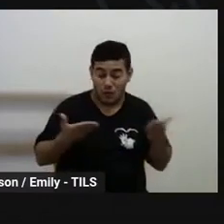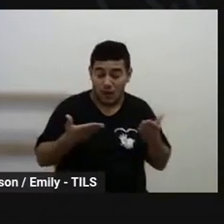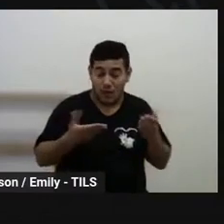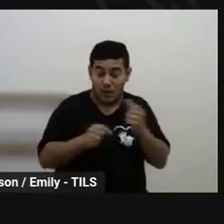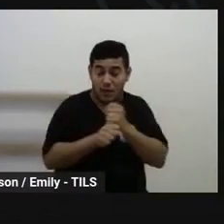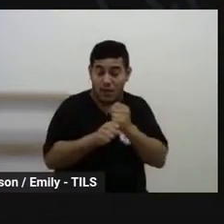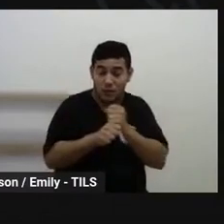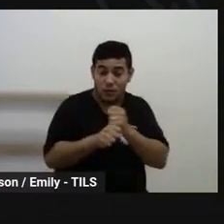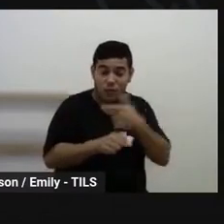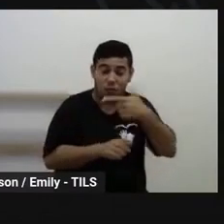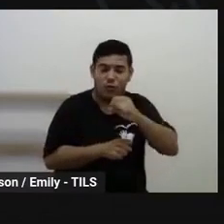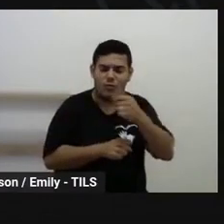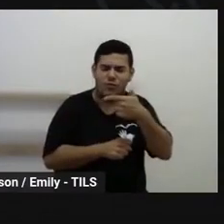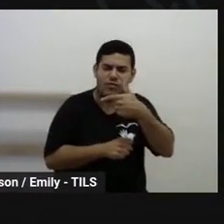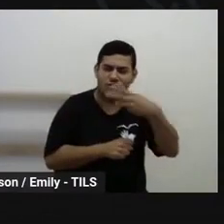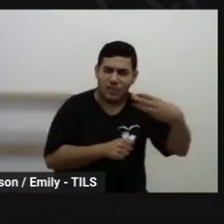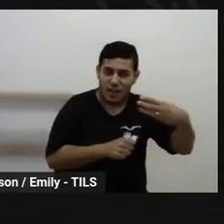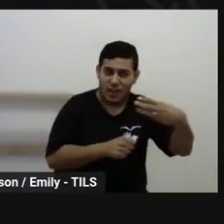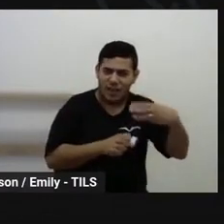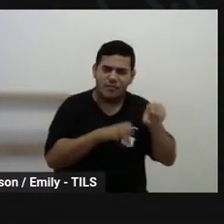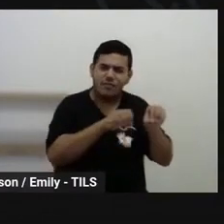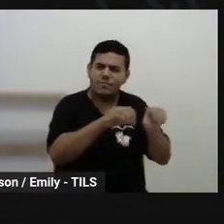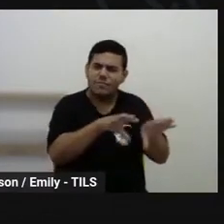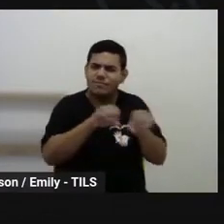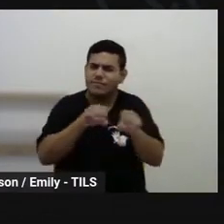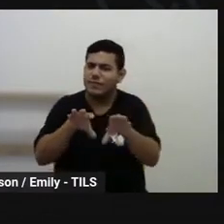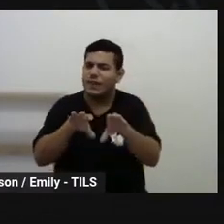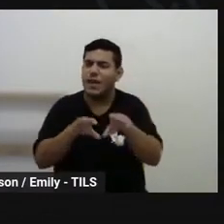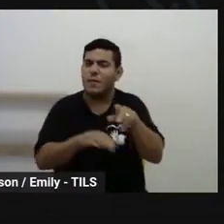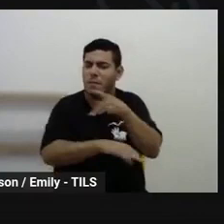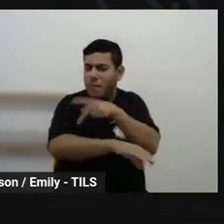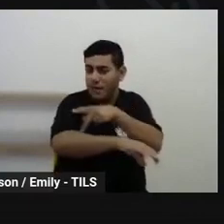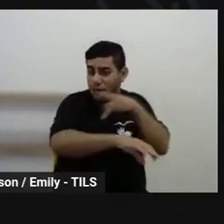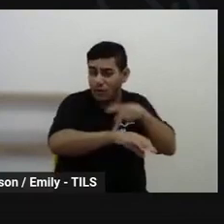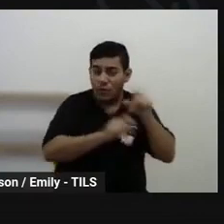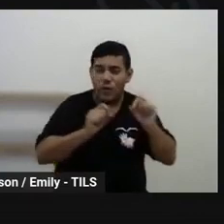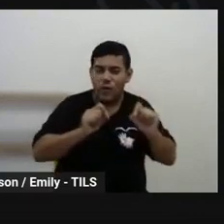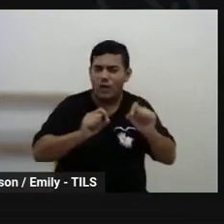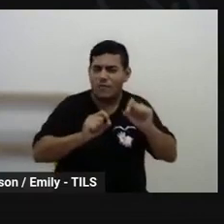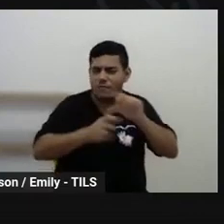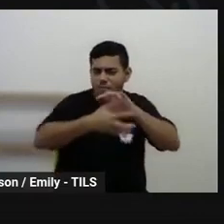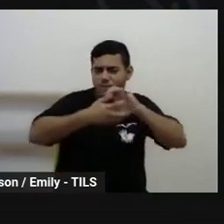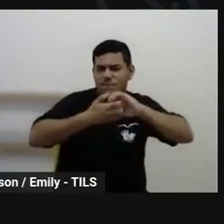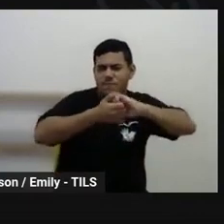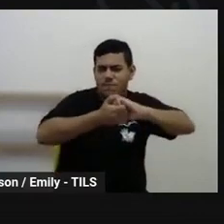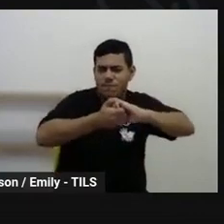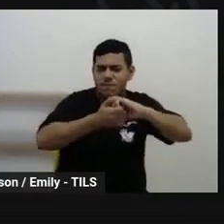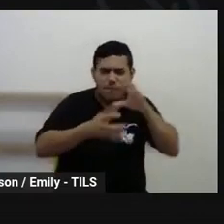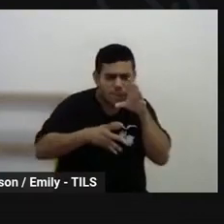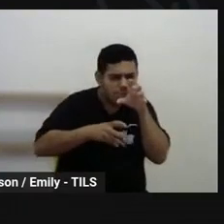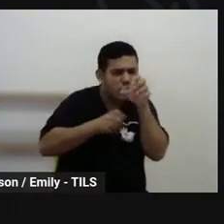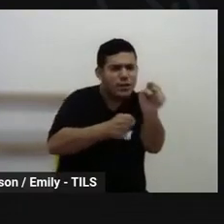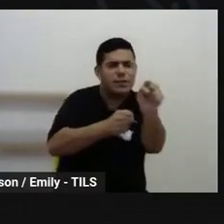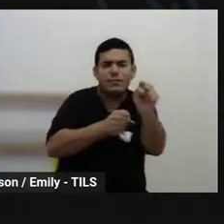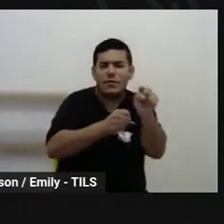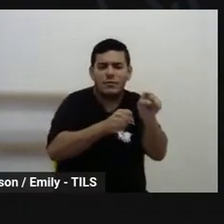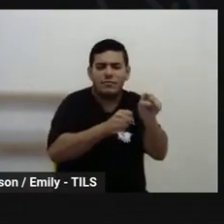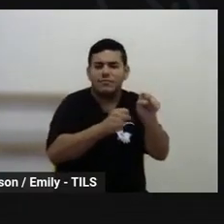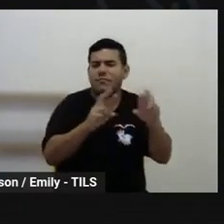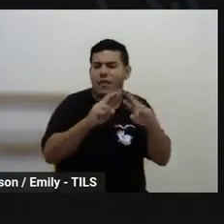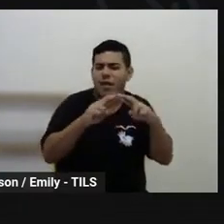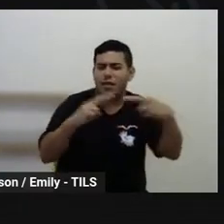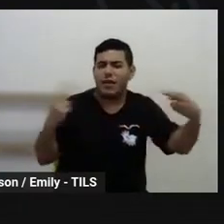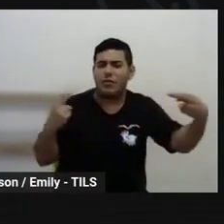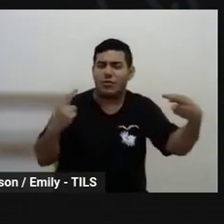como tema orientador das nossas ações pedagógicas, o fortalecimento da rede de ensino a partir dos